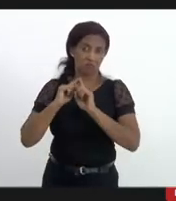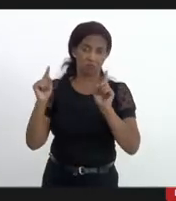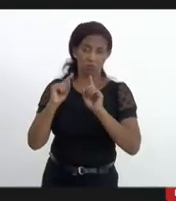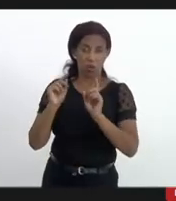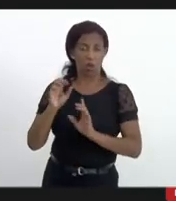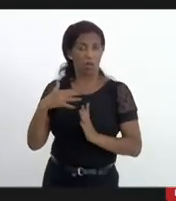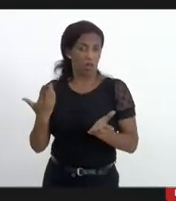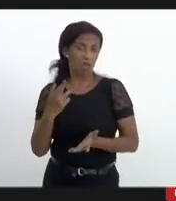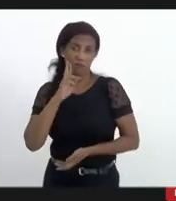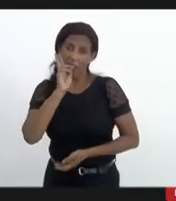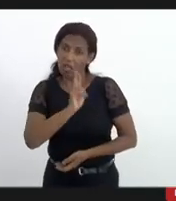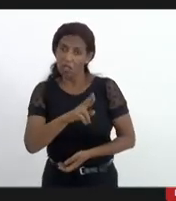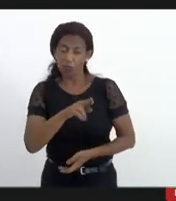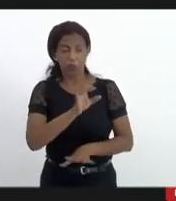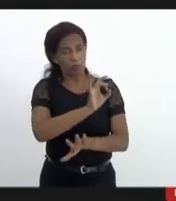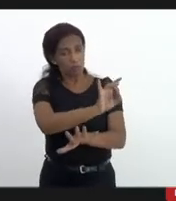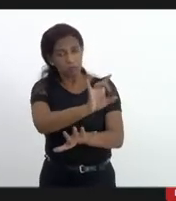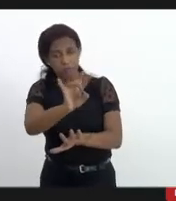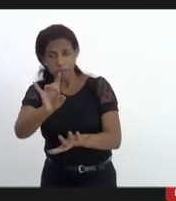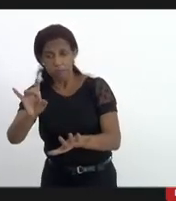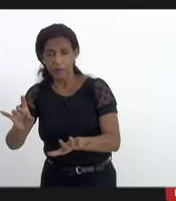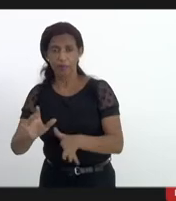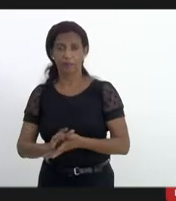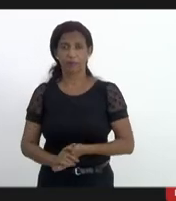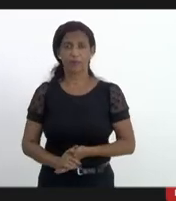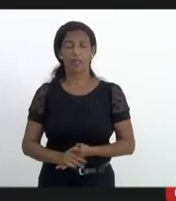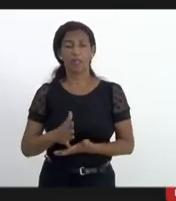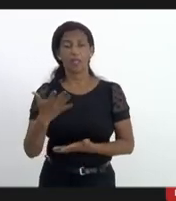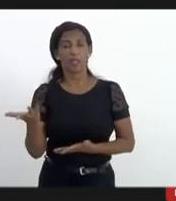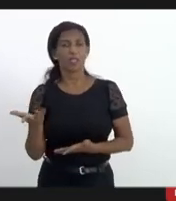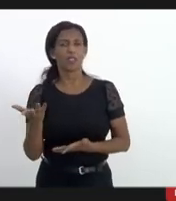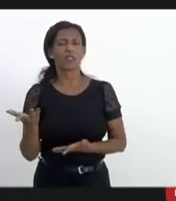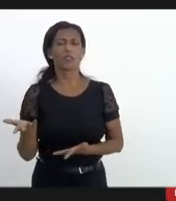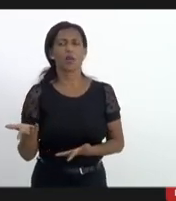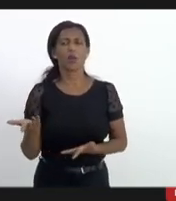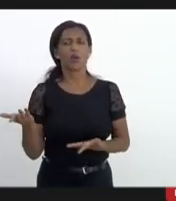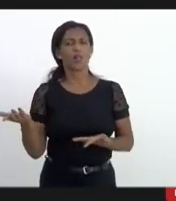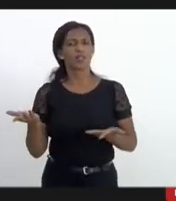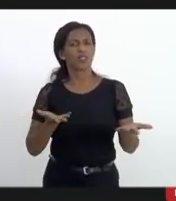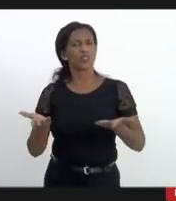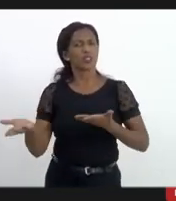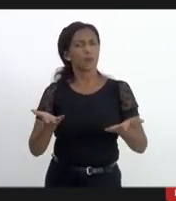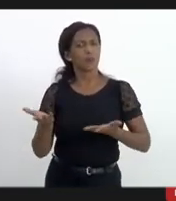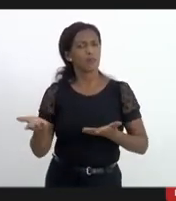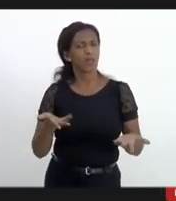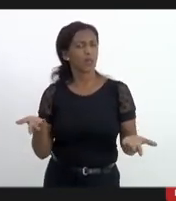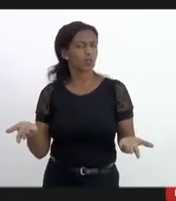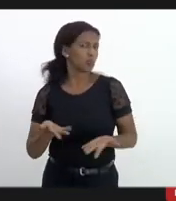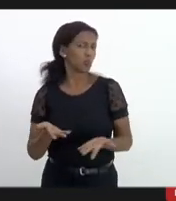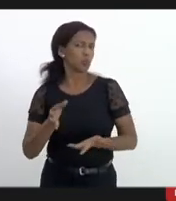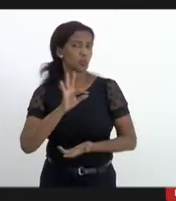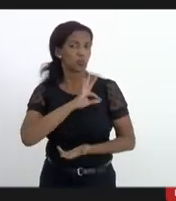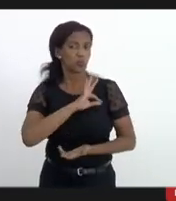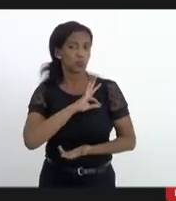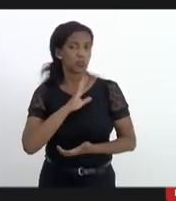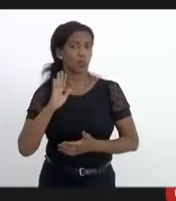Rodrigo já tinha respondido ele vai responder individualmente então essa instabilidade jurídica que nós temos também com nossos policiais também muitas vezes